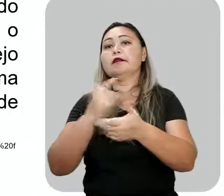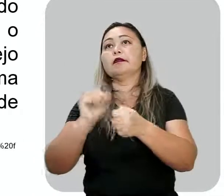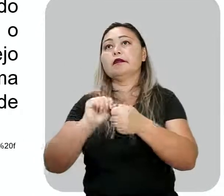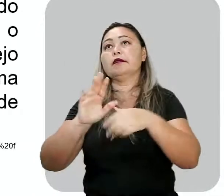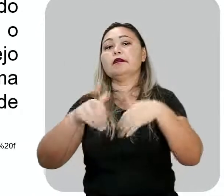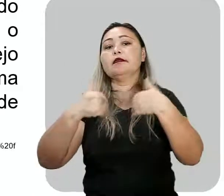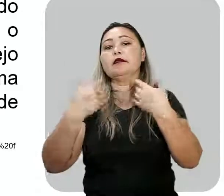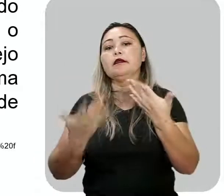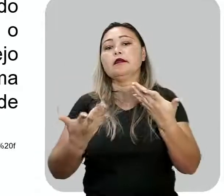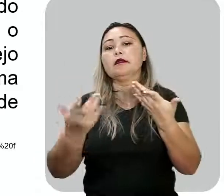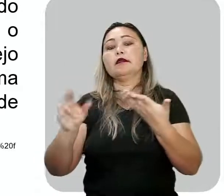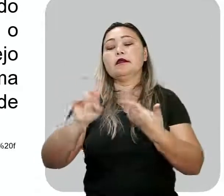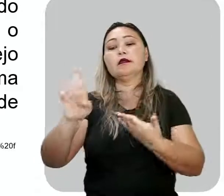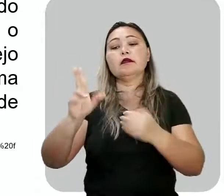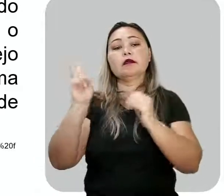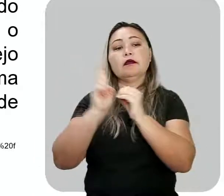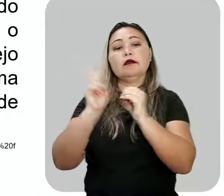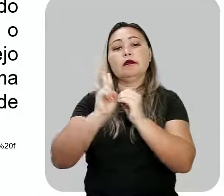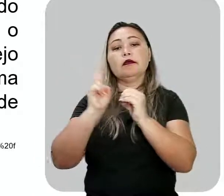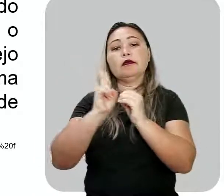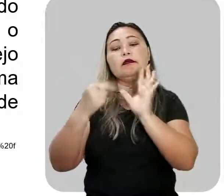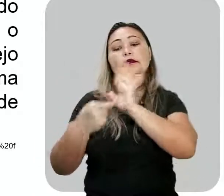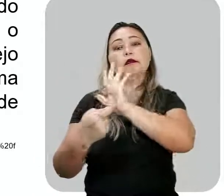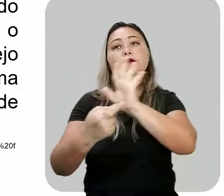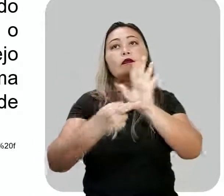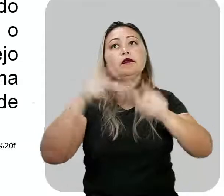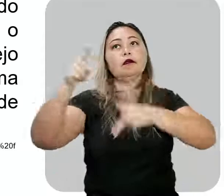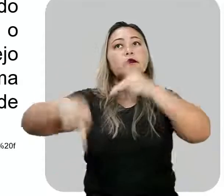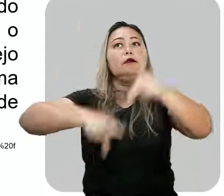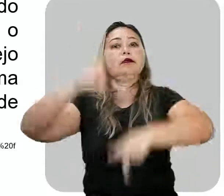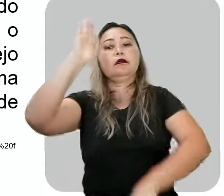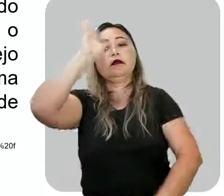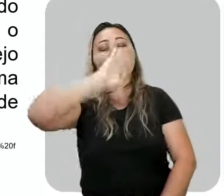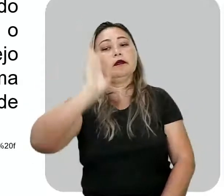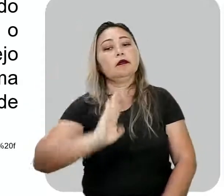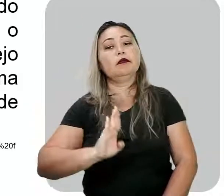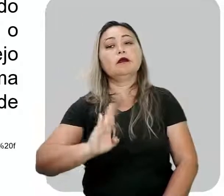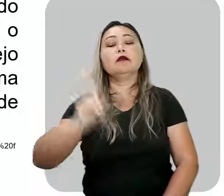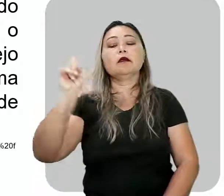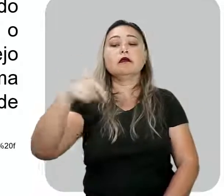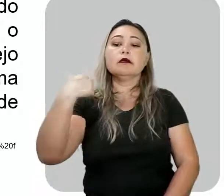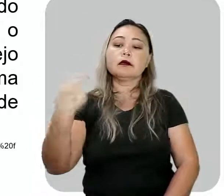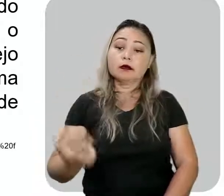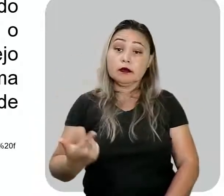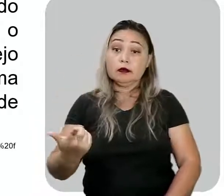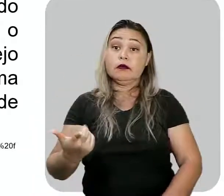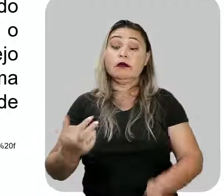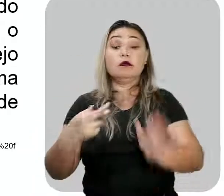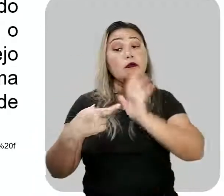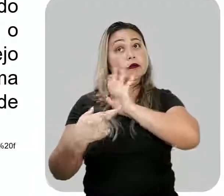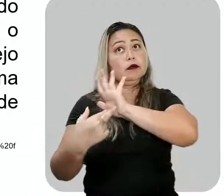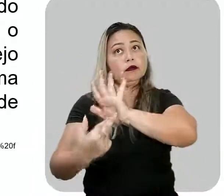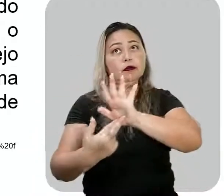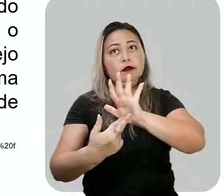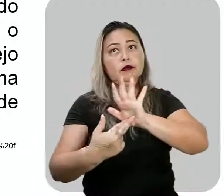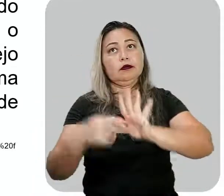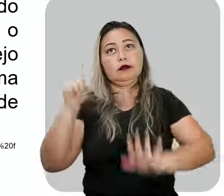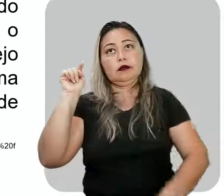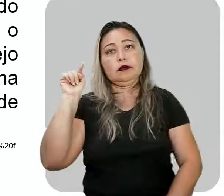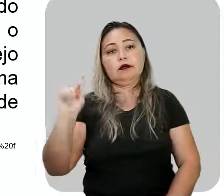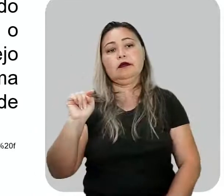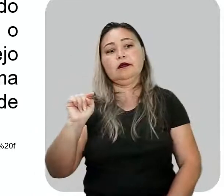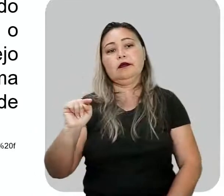protagonista, um índio que representa o povo brasileiro. Essa representatividade é